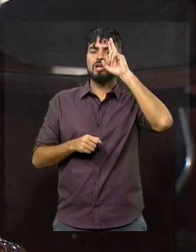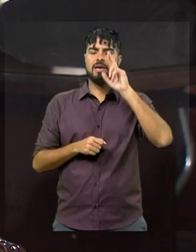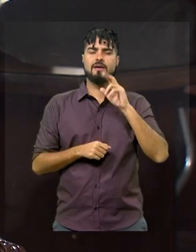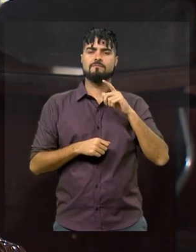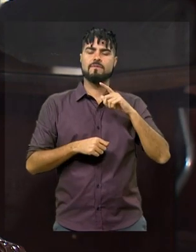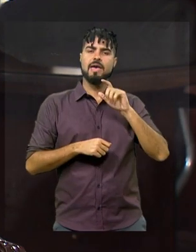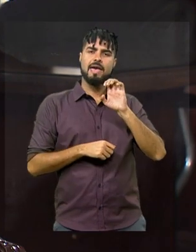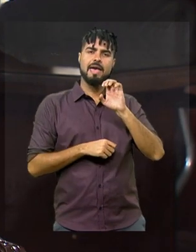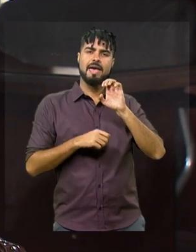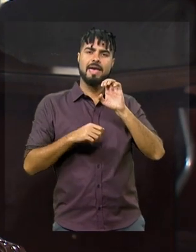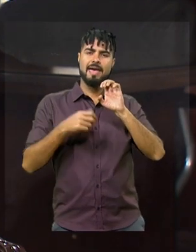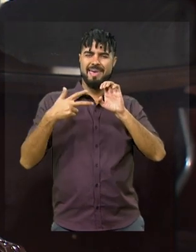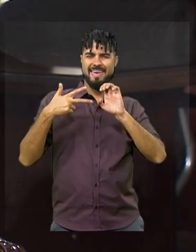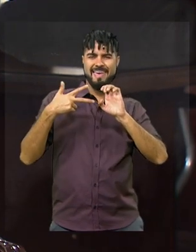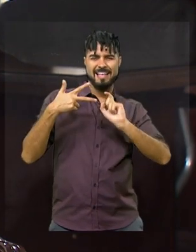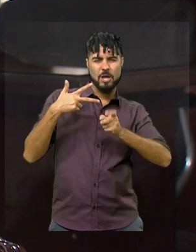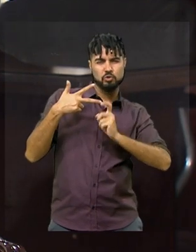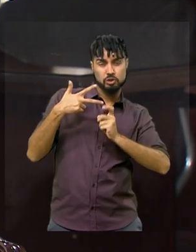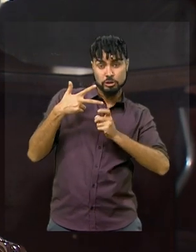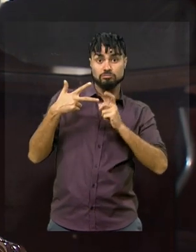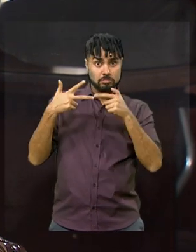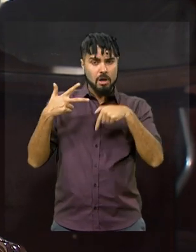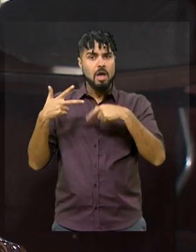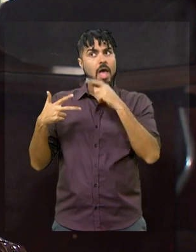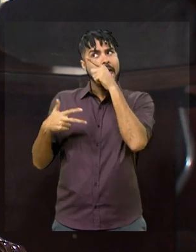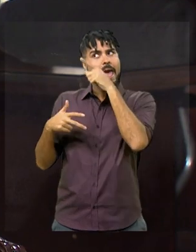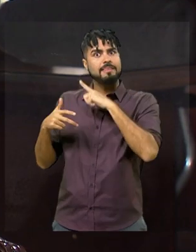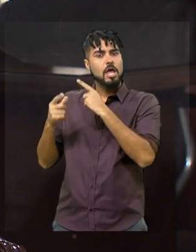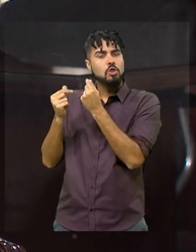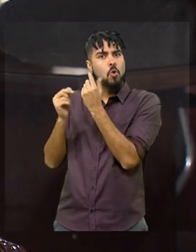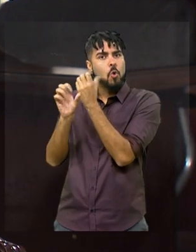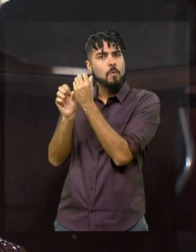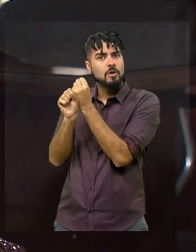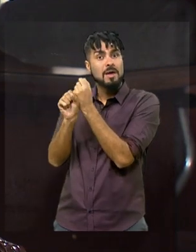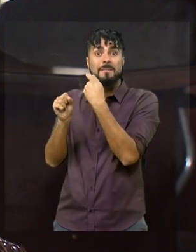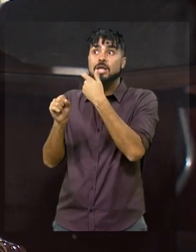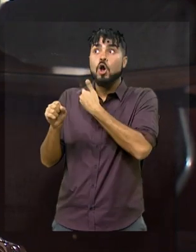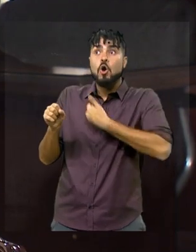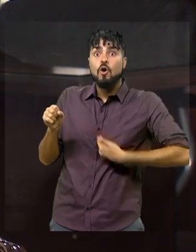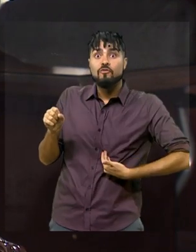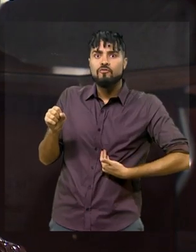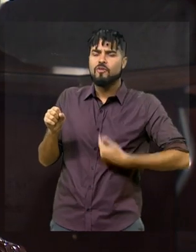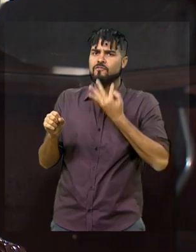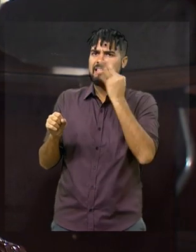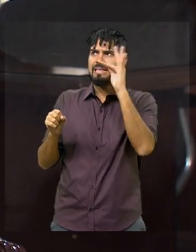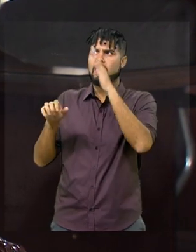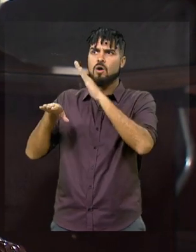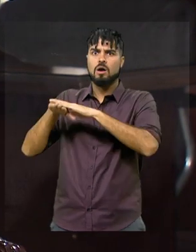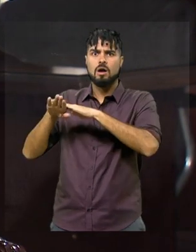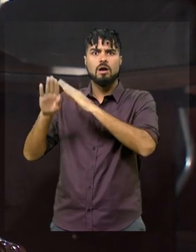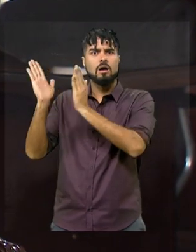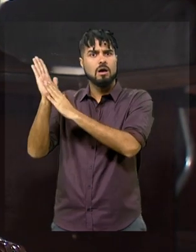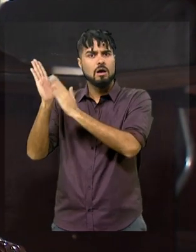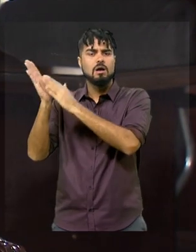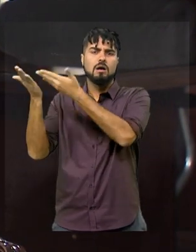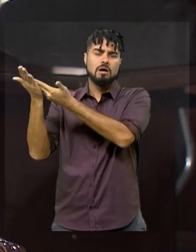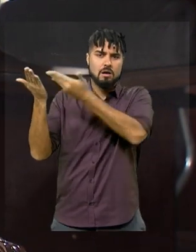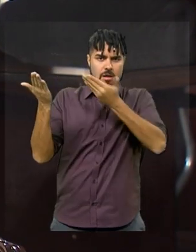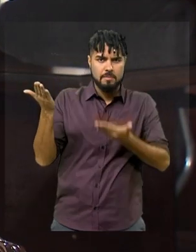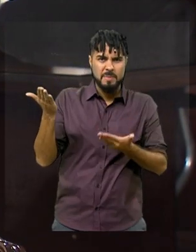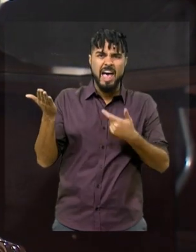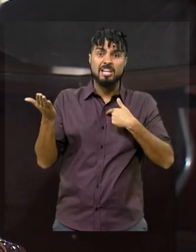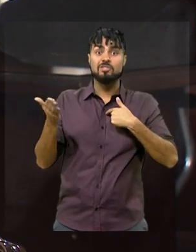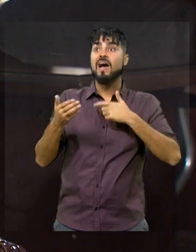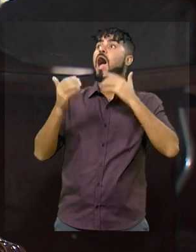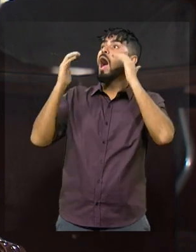Porque são eles que têm os números. Então, tem que ser a reforma apresentada pelo governo federal. Não significa que nós vamos chancelar essa reforma.